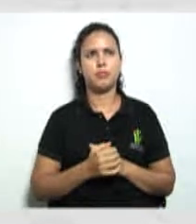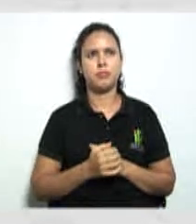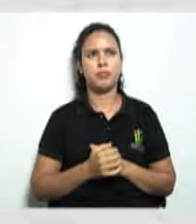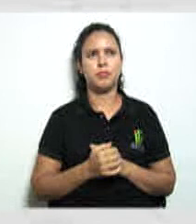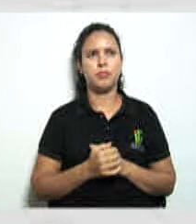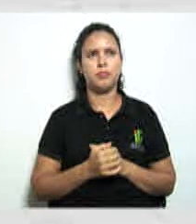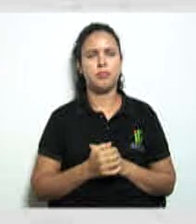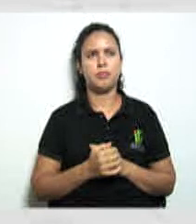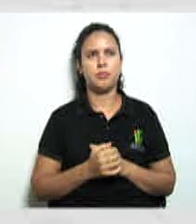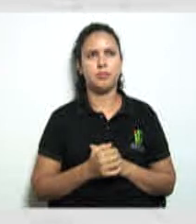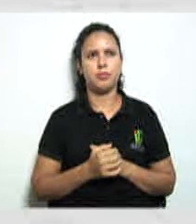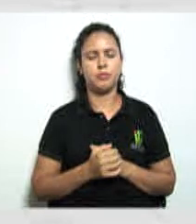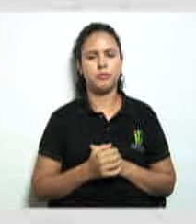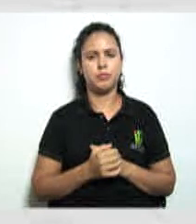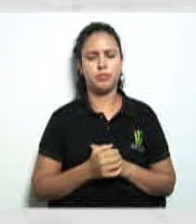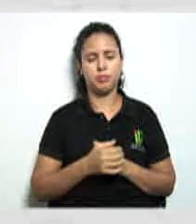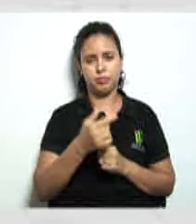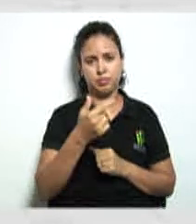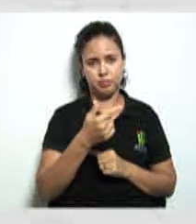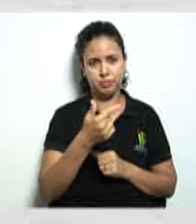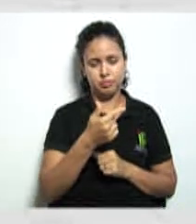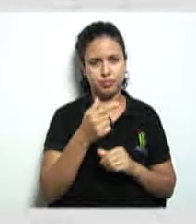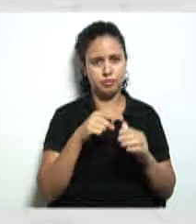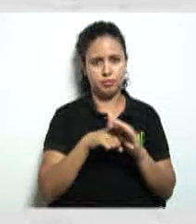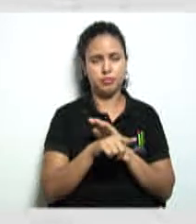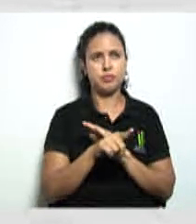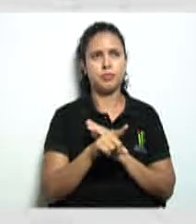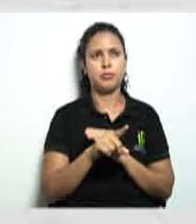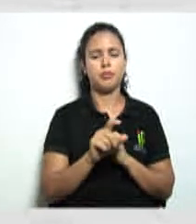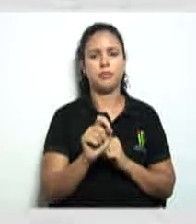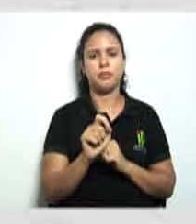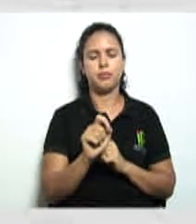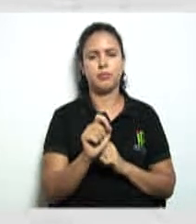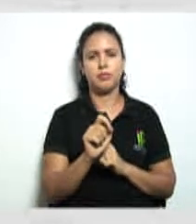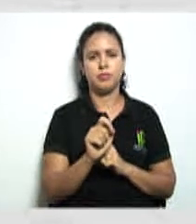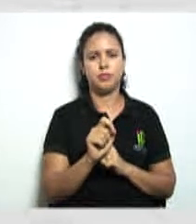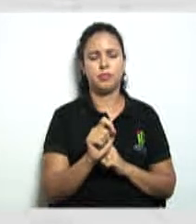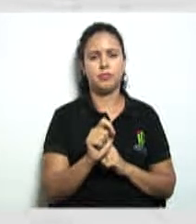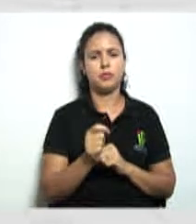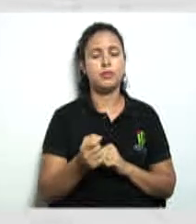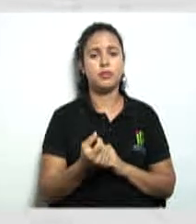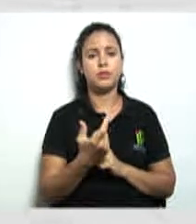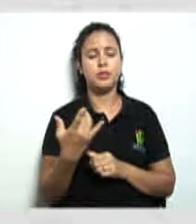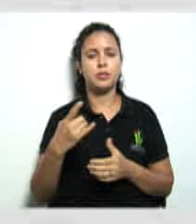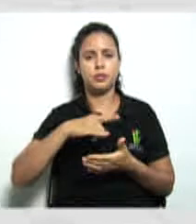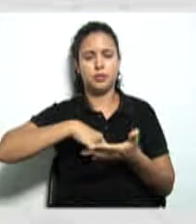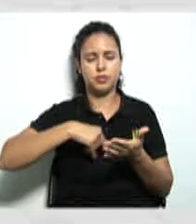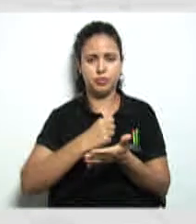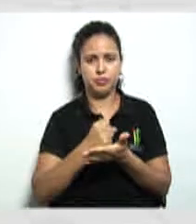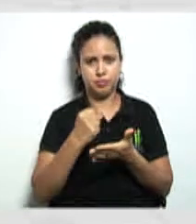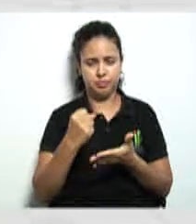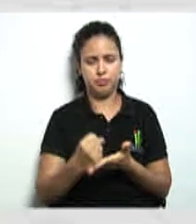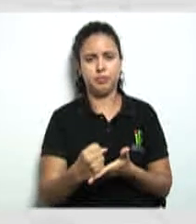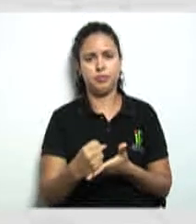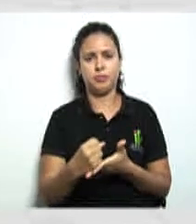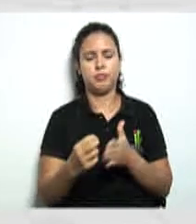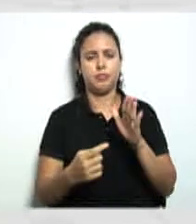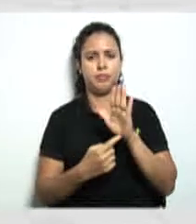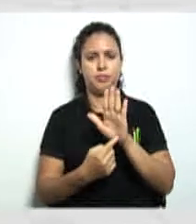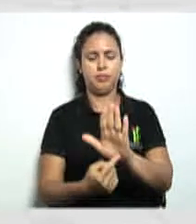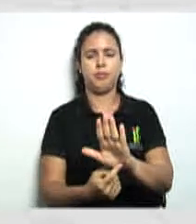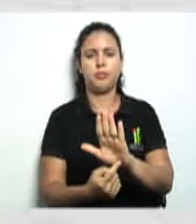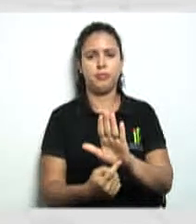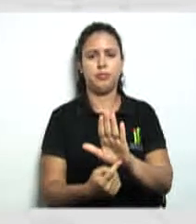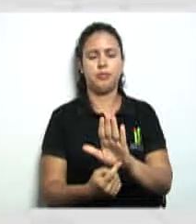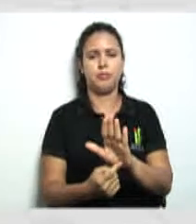a segunda parte da pergunta pergunta o seguinte quais os documentos deverão ser apresentados para os futuros cooperados olha